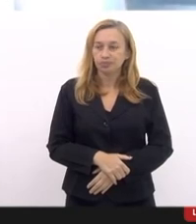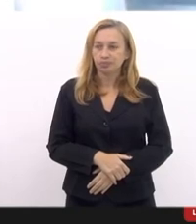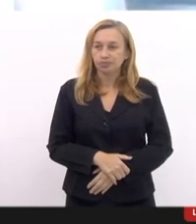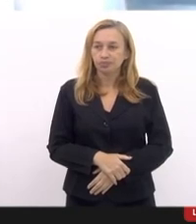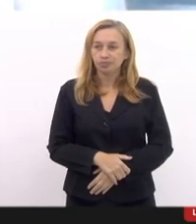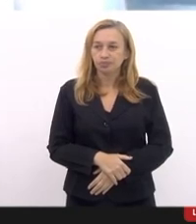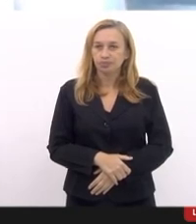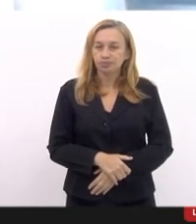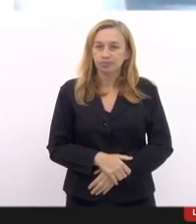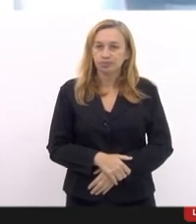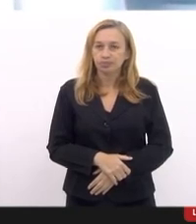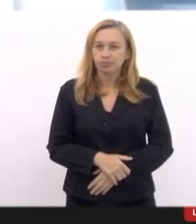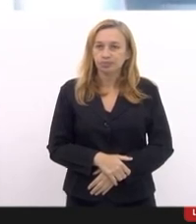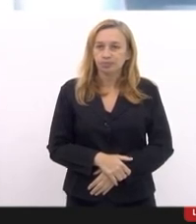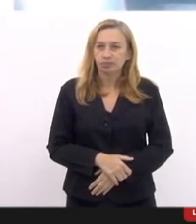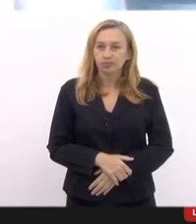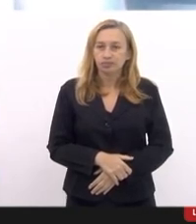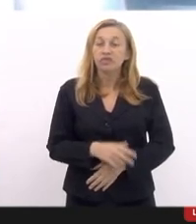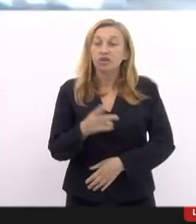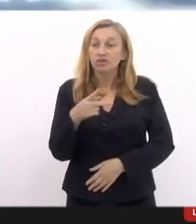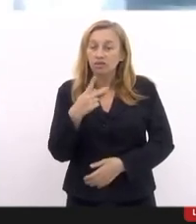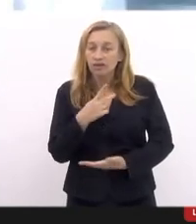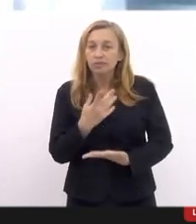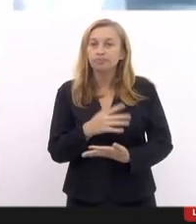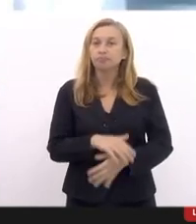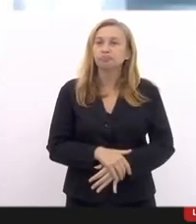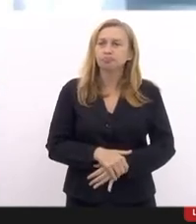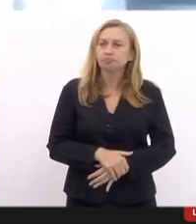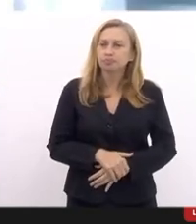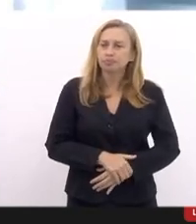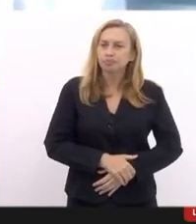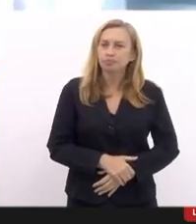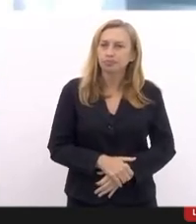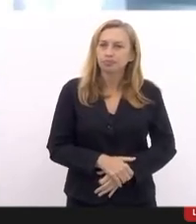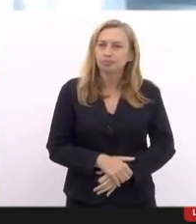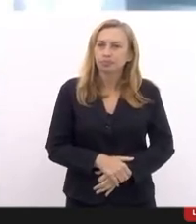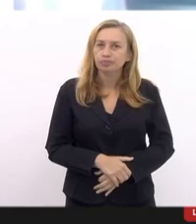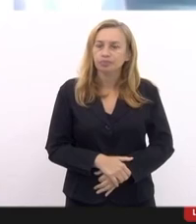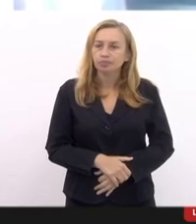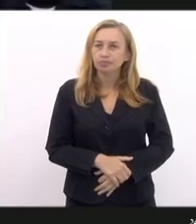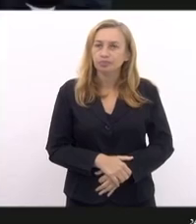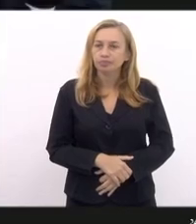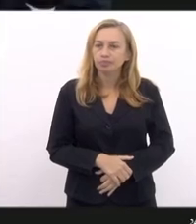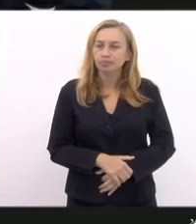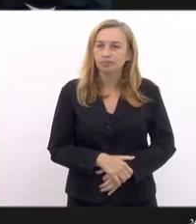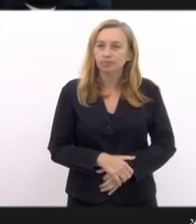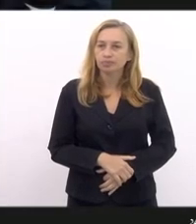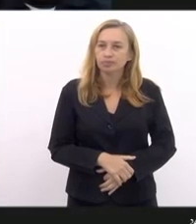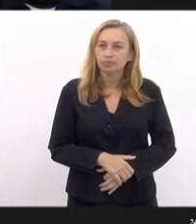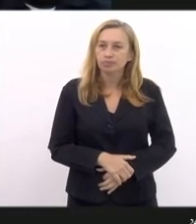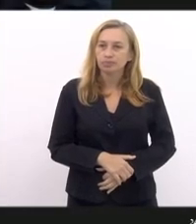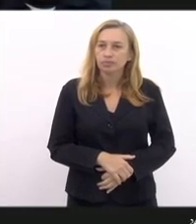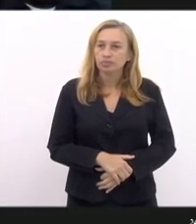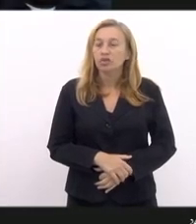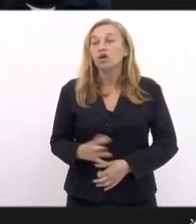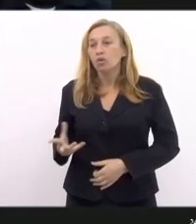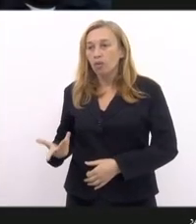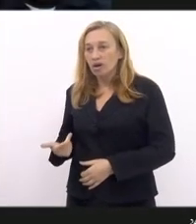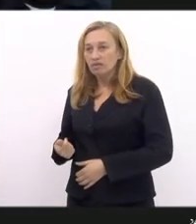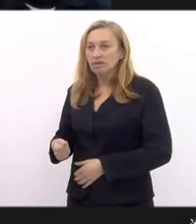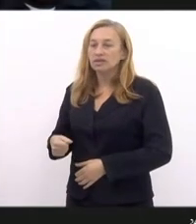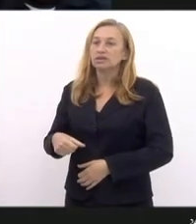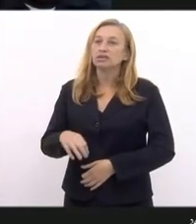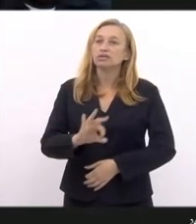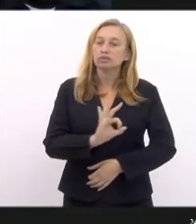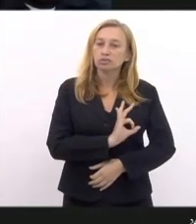os vossos créditos em relação à sua qualificação de oficiais da PM. Por